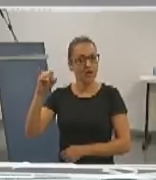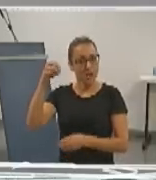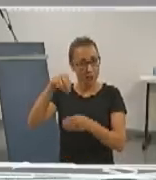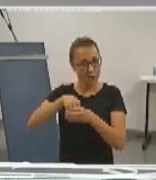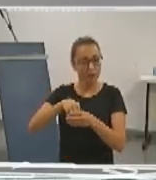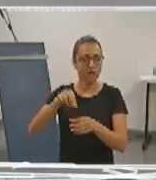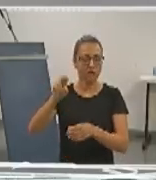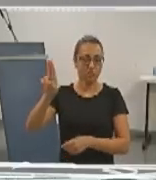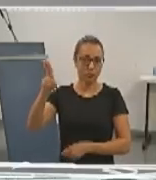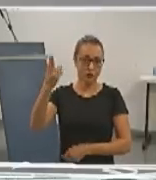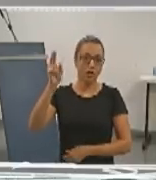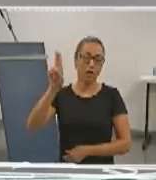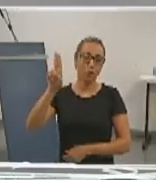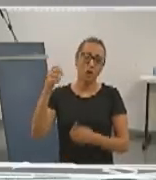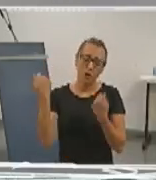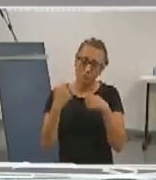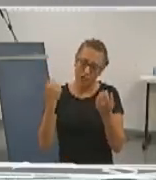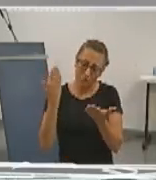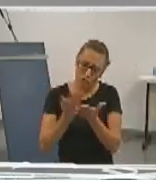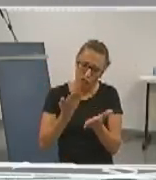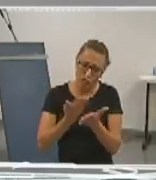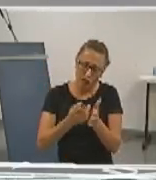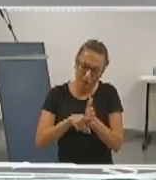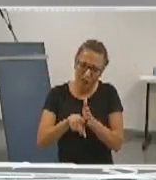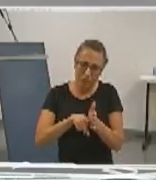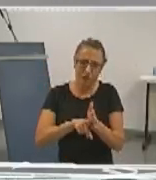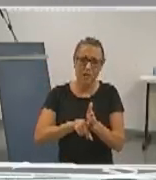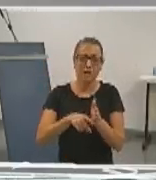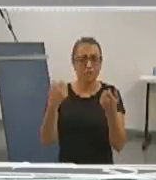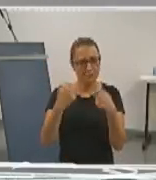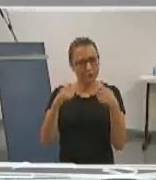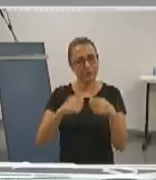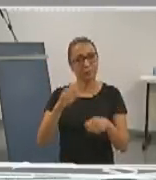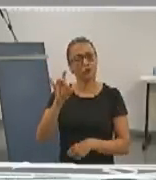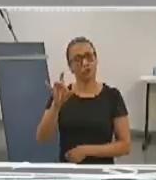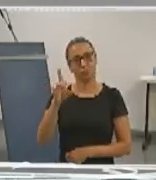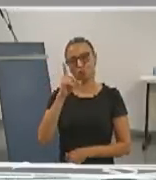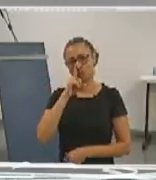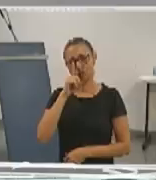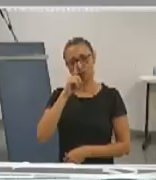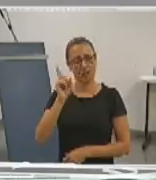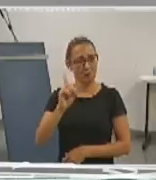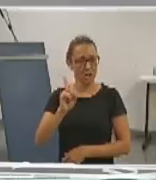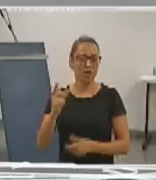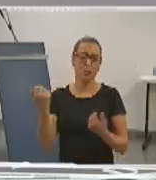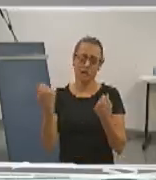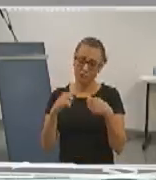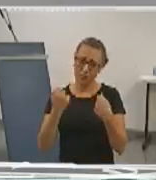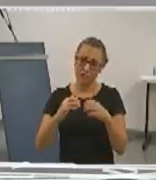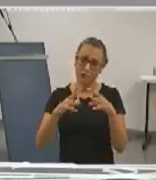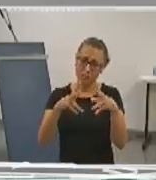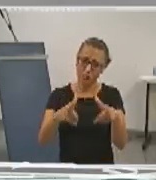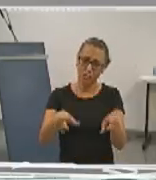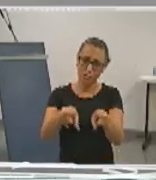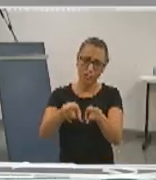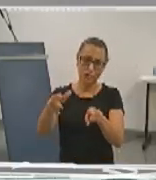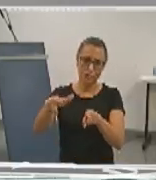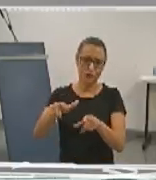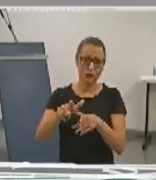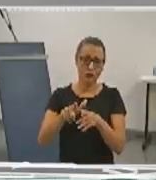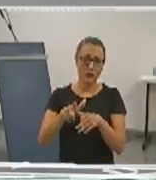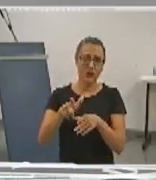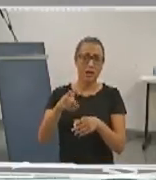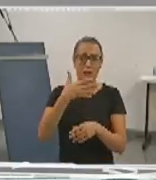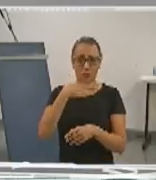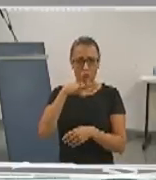estudar isso porque é uma necessidade, não é só das mães, como eu falei do empoderamento das mulheres no mês de março, dos